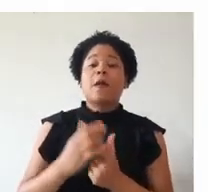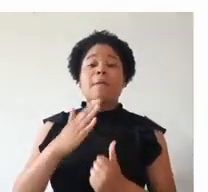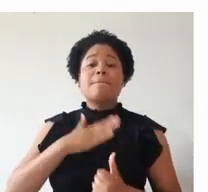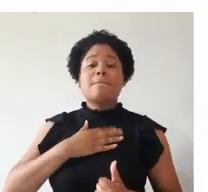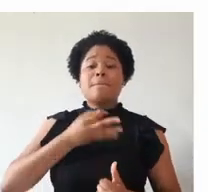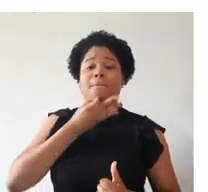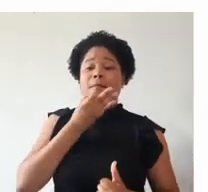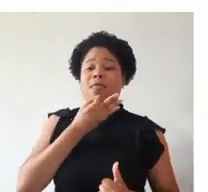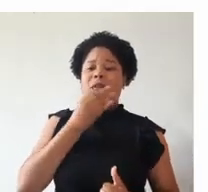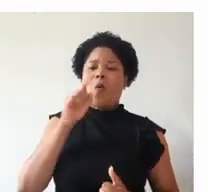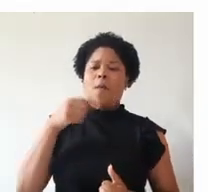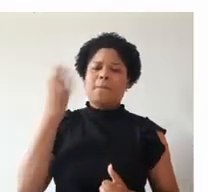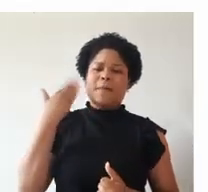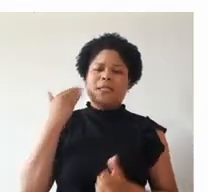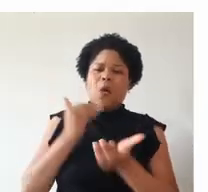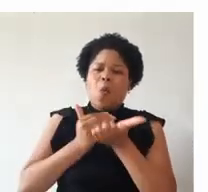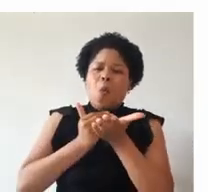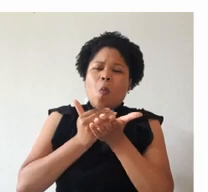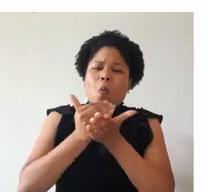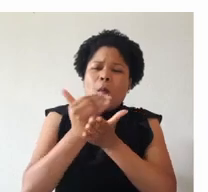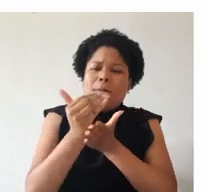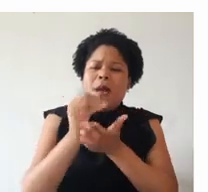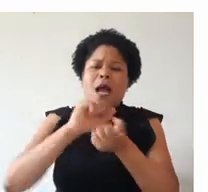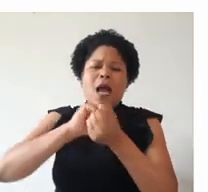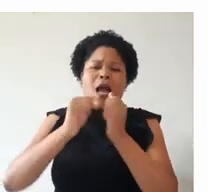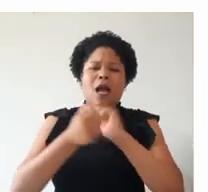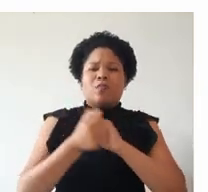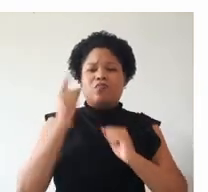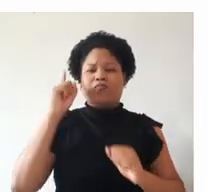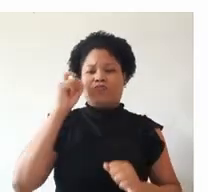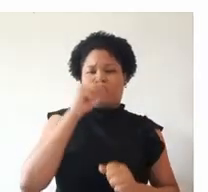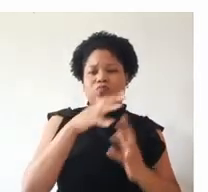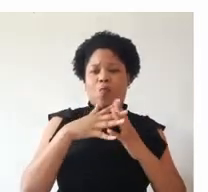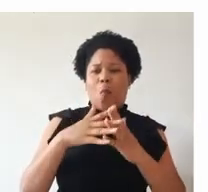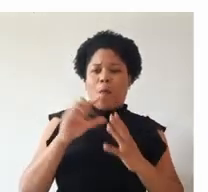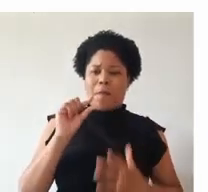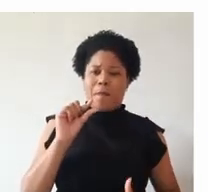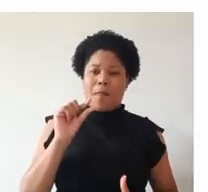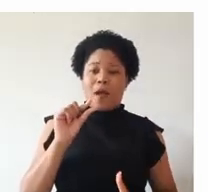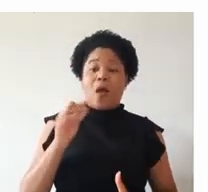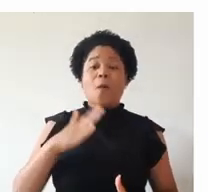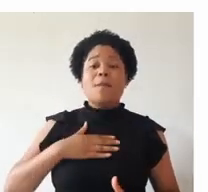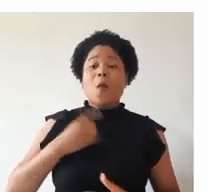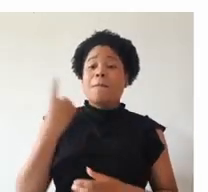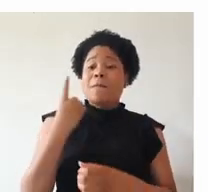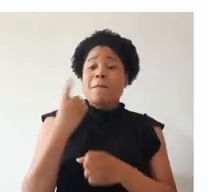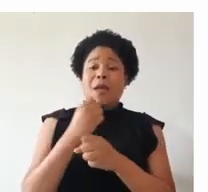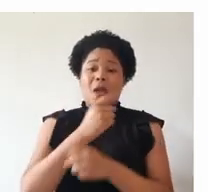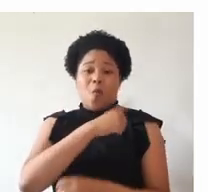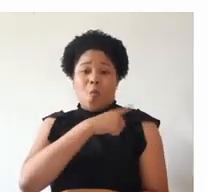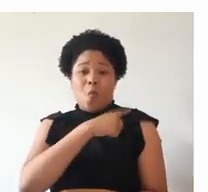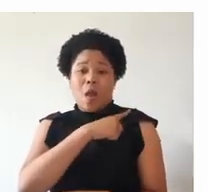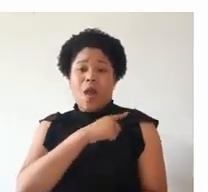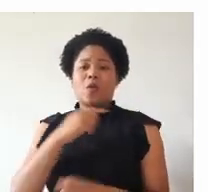para mim foi um pouco complicado o processo de adaptação. No meu primeiro ano aí no IF, eu me deparei com uma